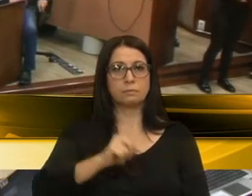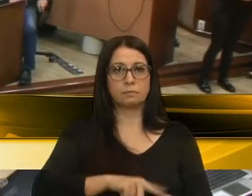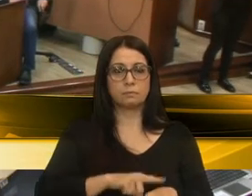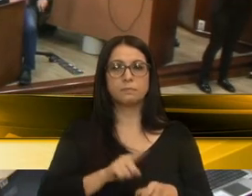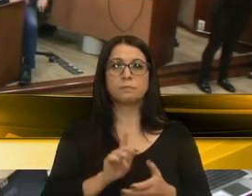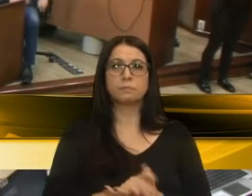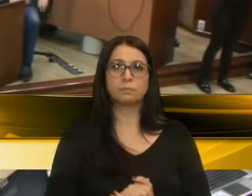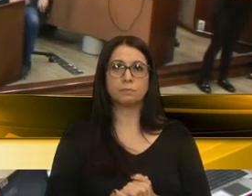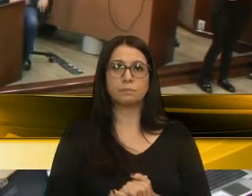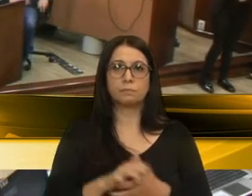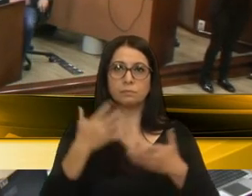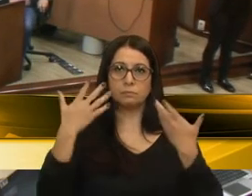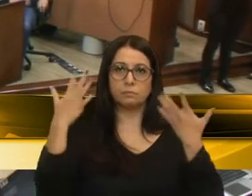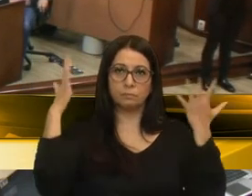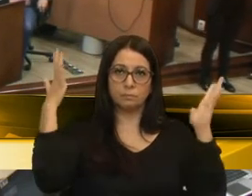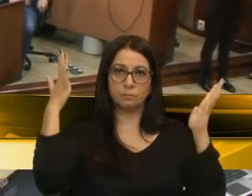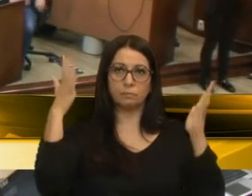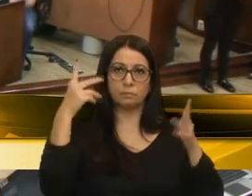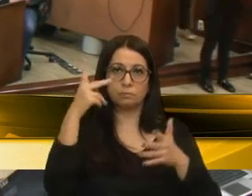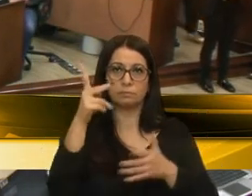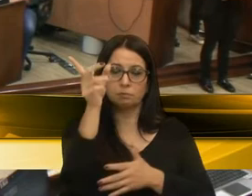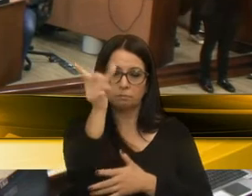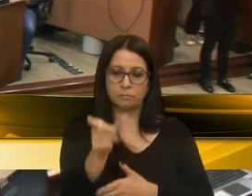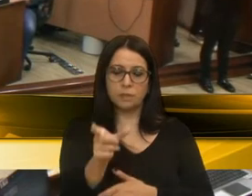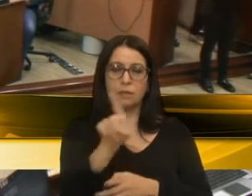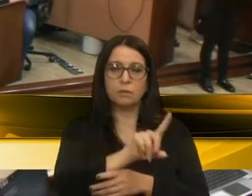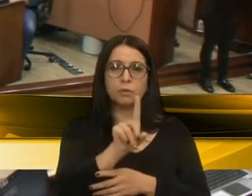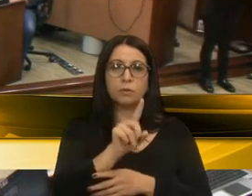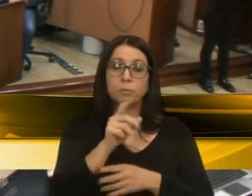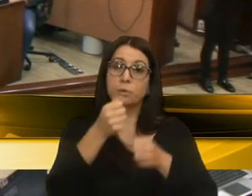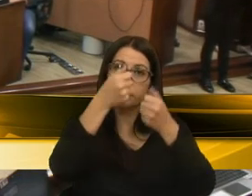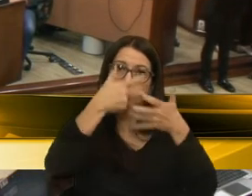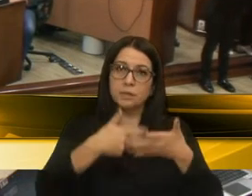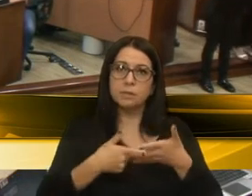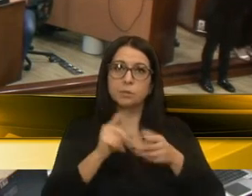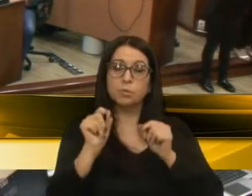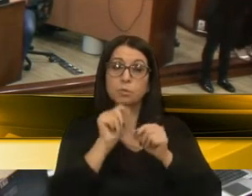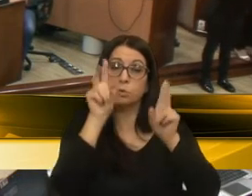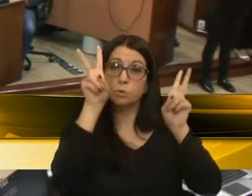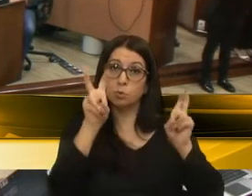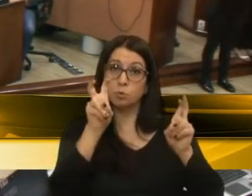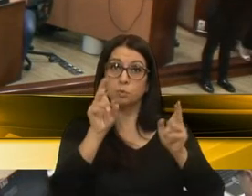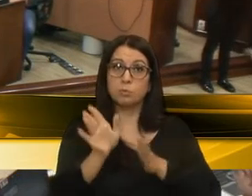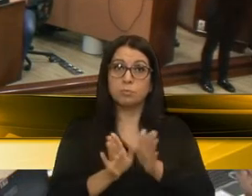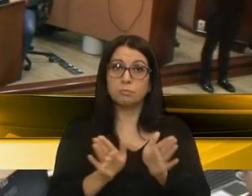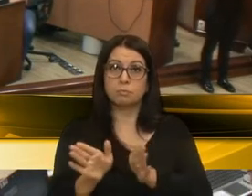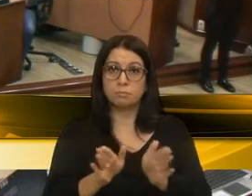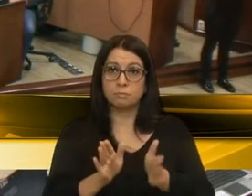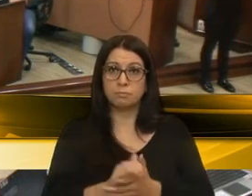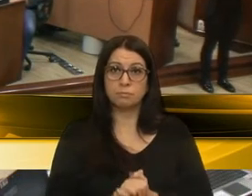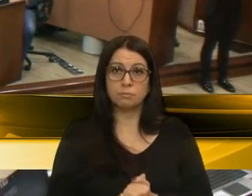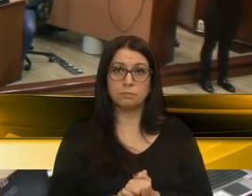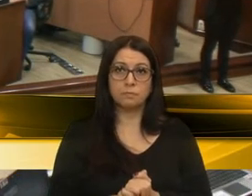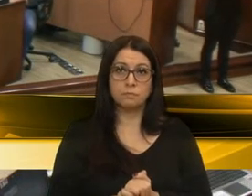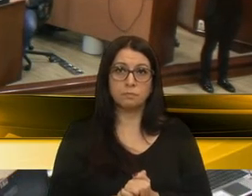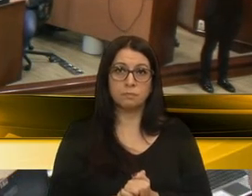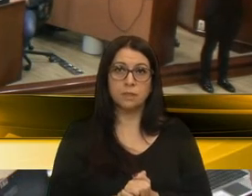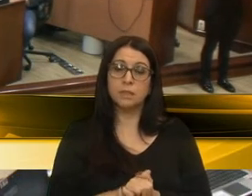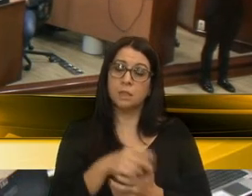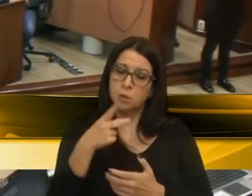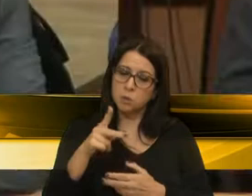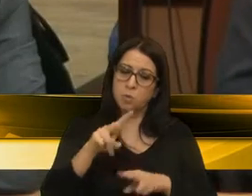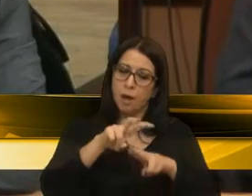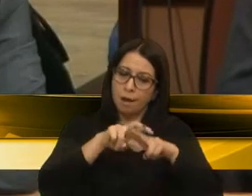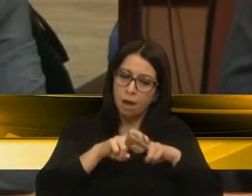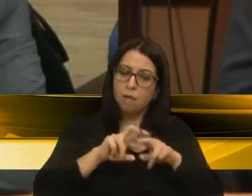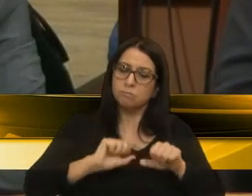uma vez, parabenizar a Vossa Excelência por conta da explanação desse assunto, da acessibilidade, que é a sua bandeira, que o